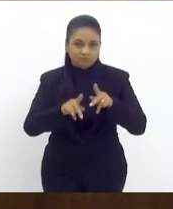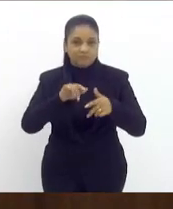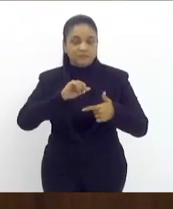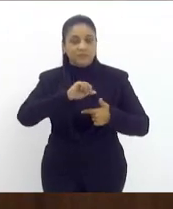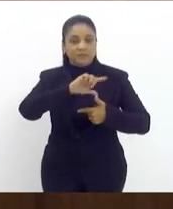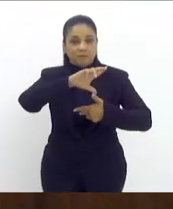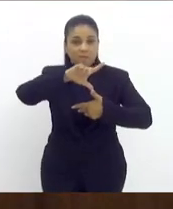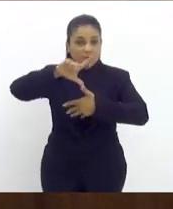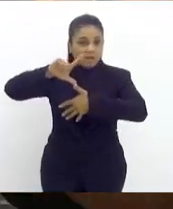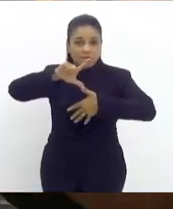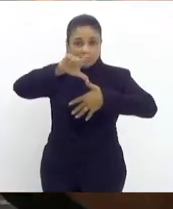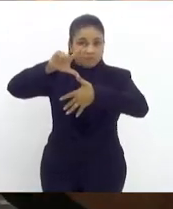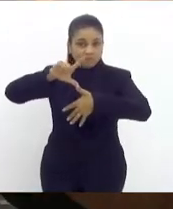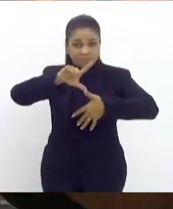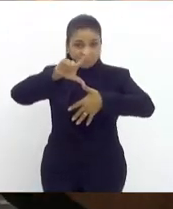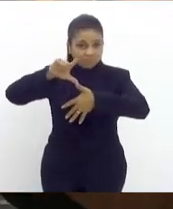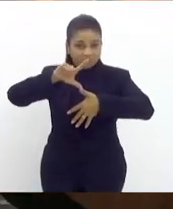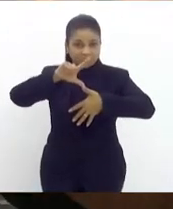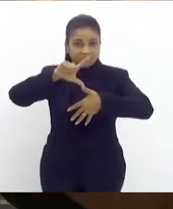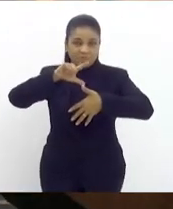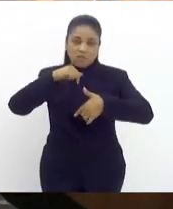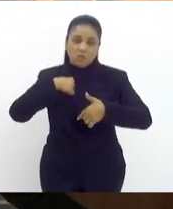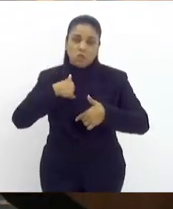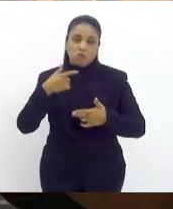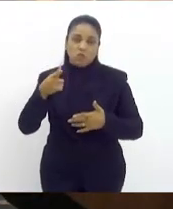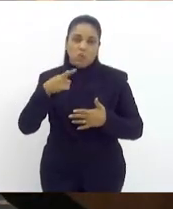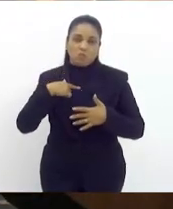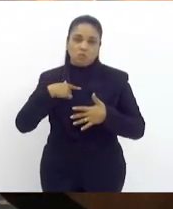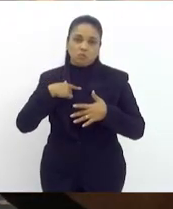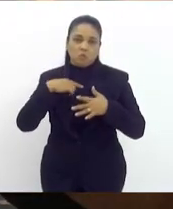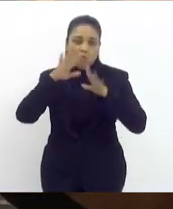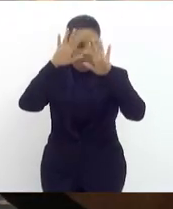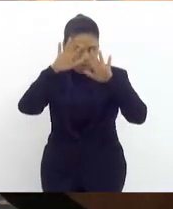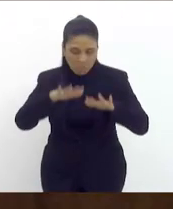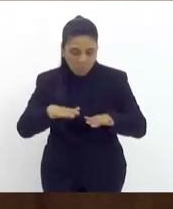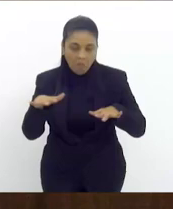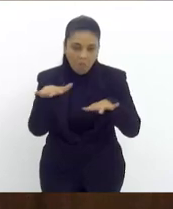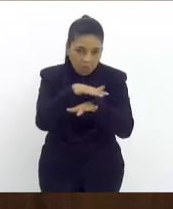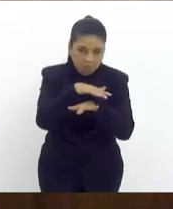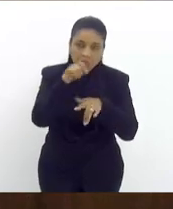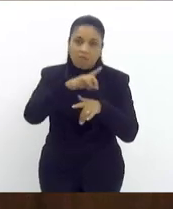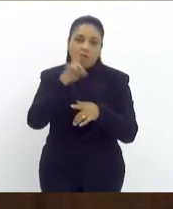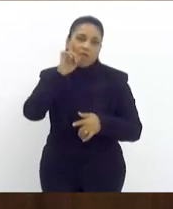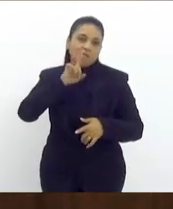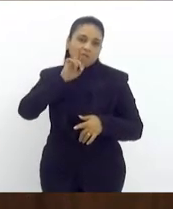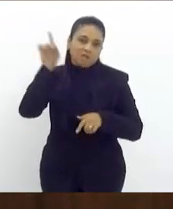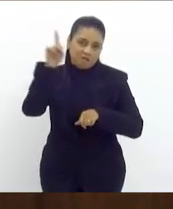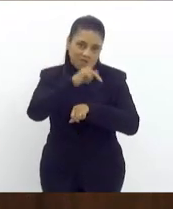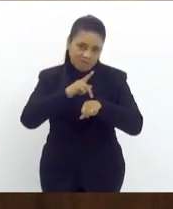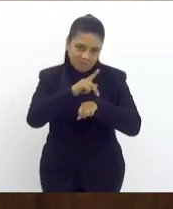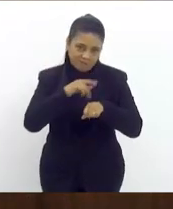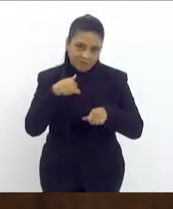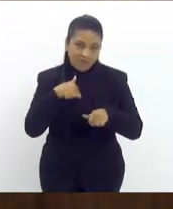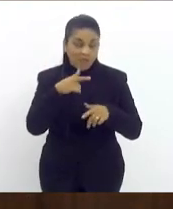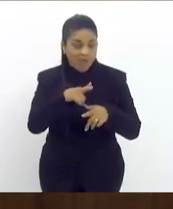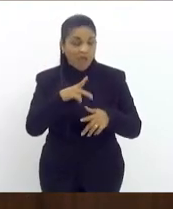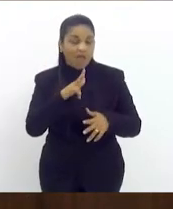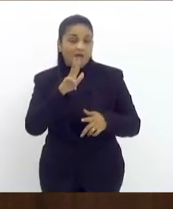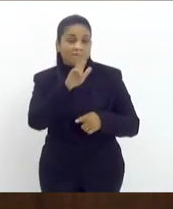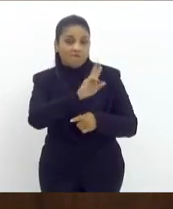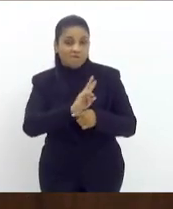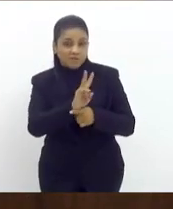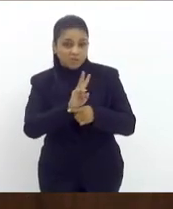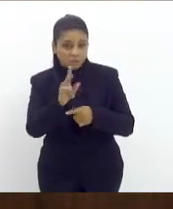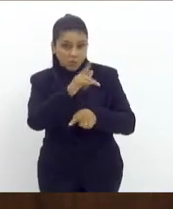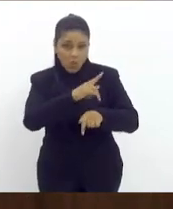porque nós não somos lacaios dos americanos e é isso que Lula denuncia quando fala sobre a Venezuela ele não aponta